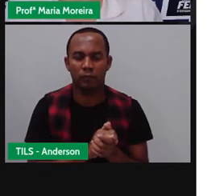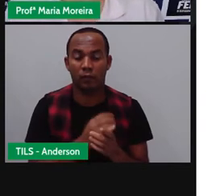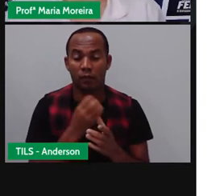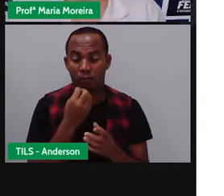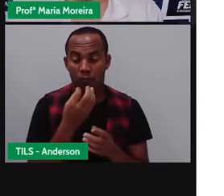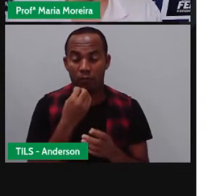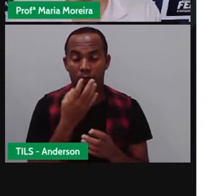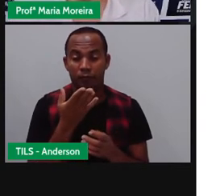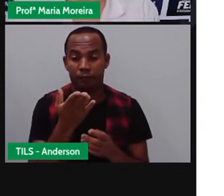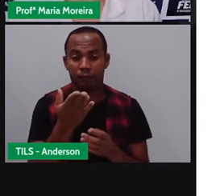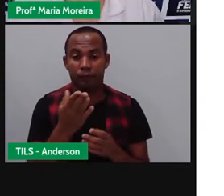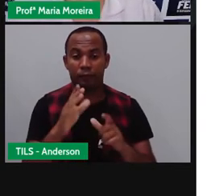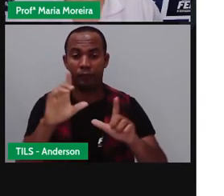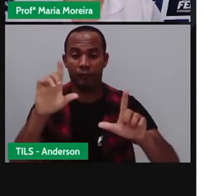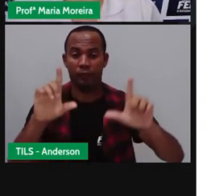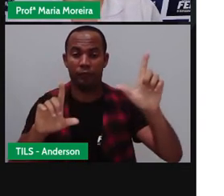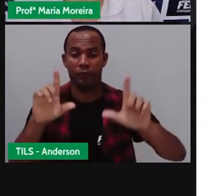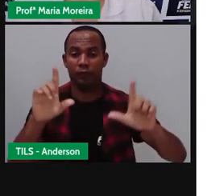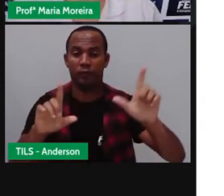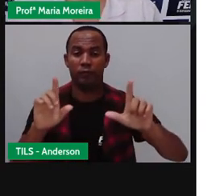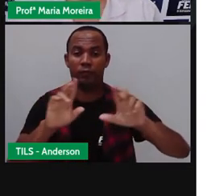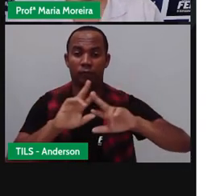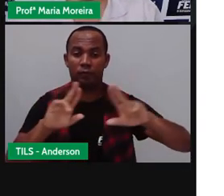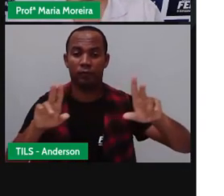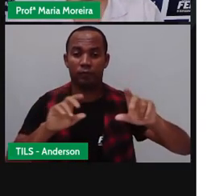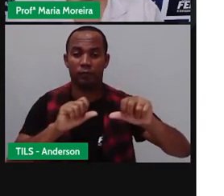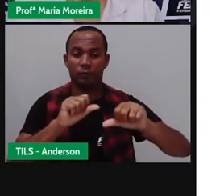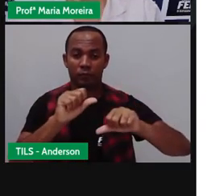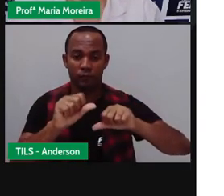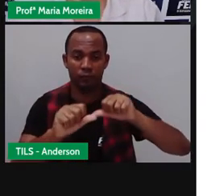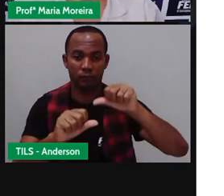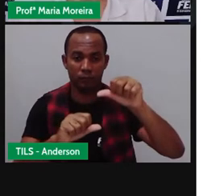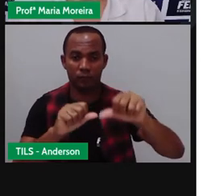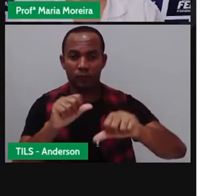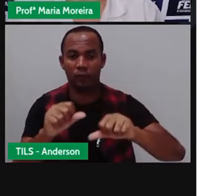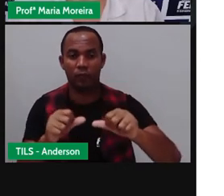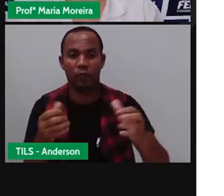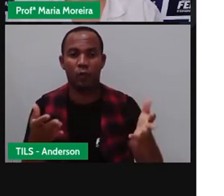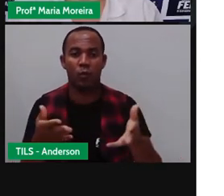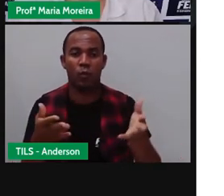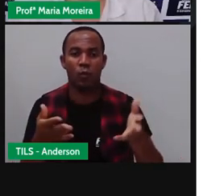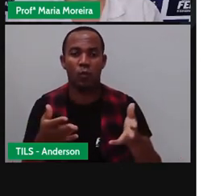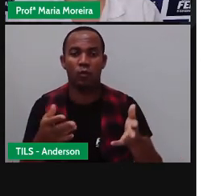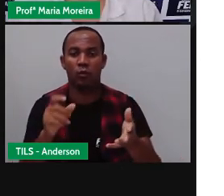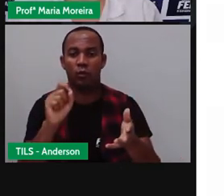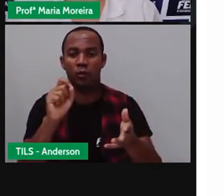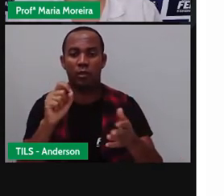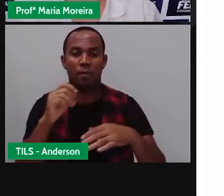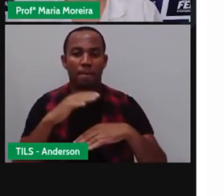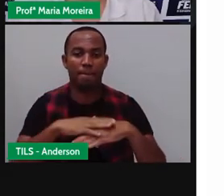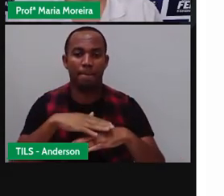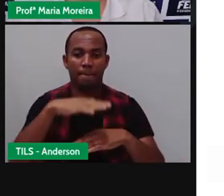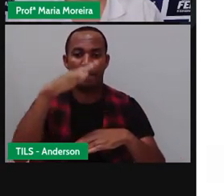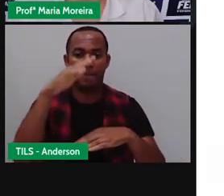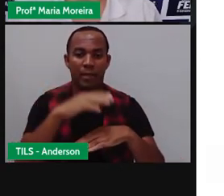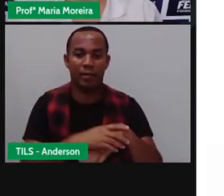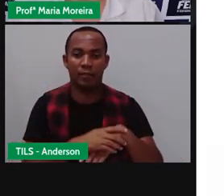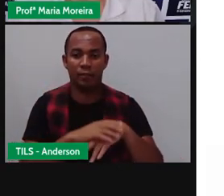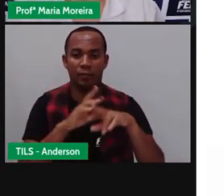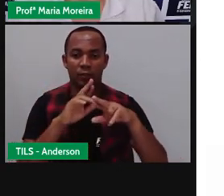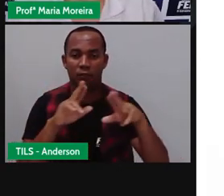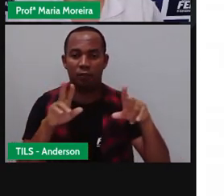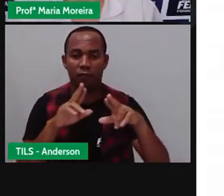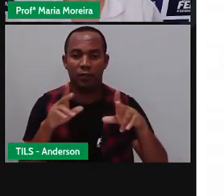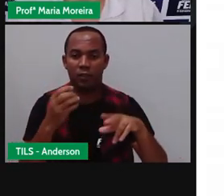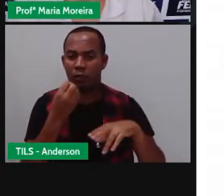ao longo dos anos, a televisão evoluiu bastante, né? E hoje ela está o quê? Cada vez mais repleta